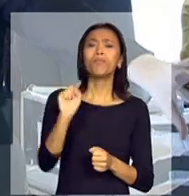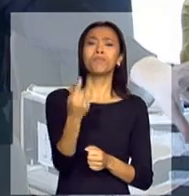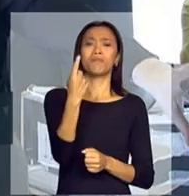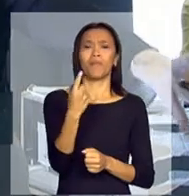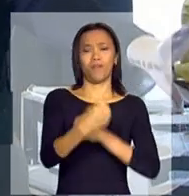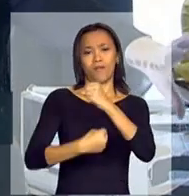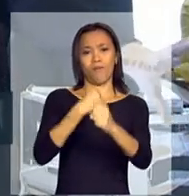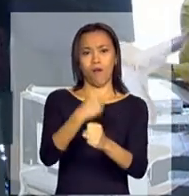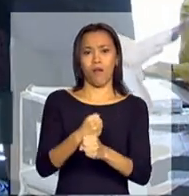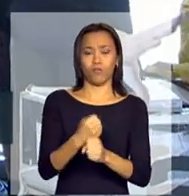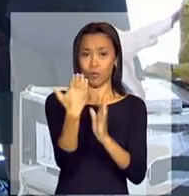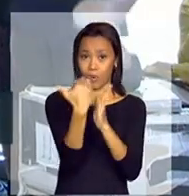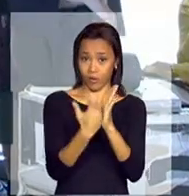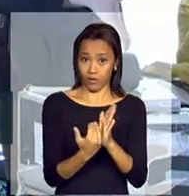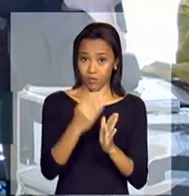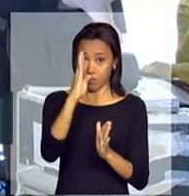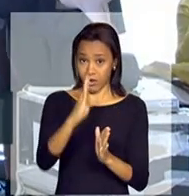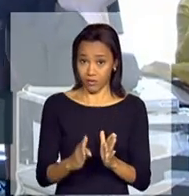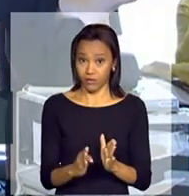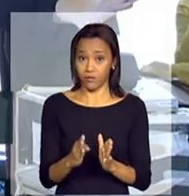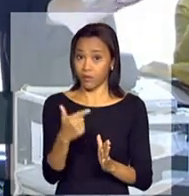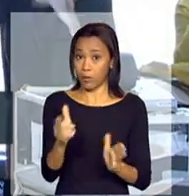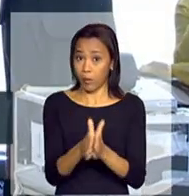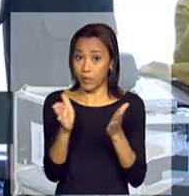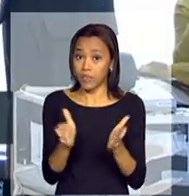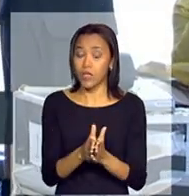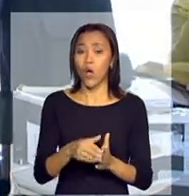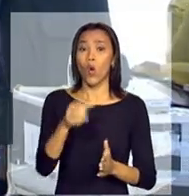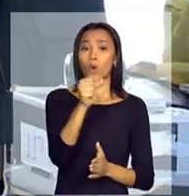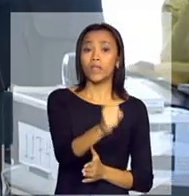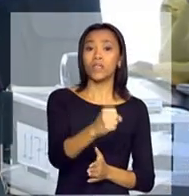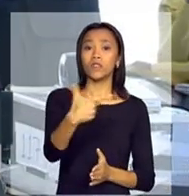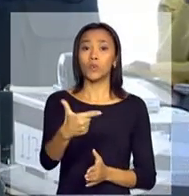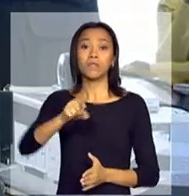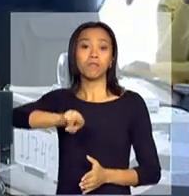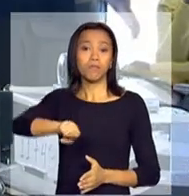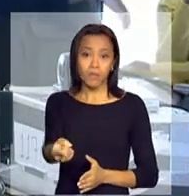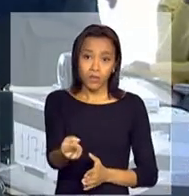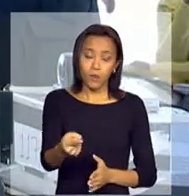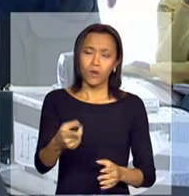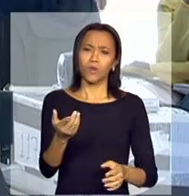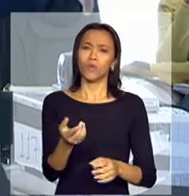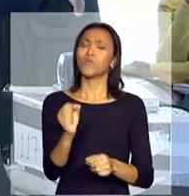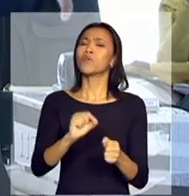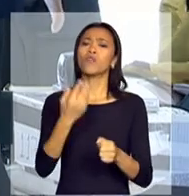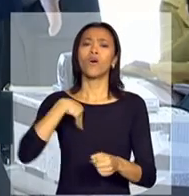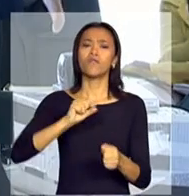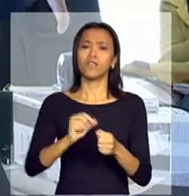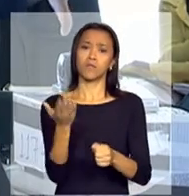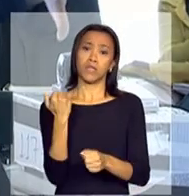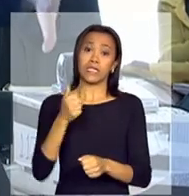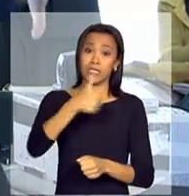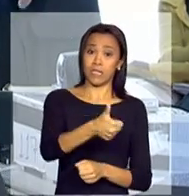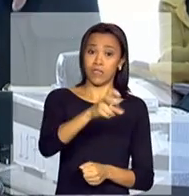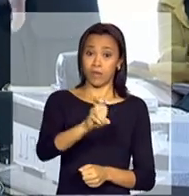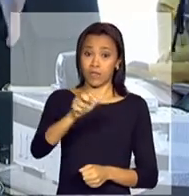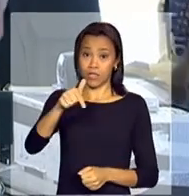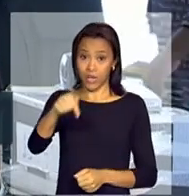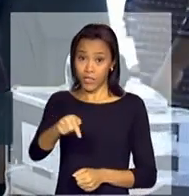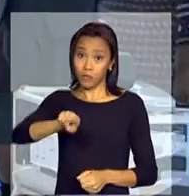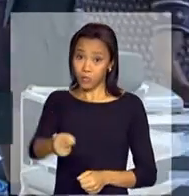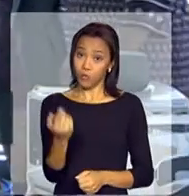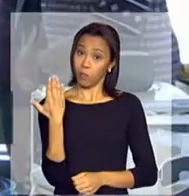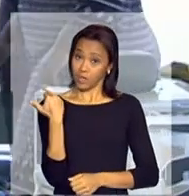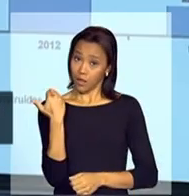Brasil Sem Miséria, em 2011, 82 mil. O que nós fizemos no ano passado, 157 mil. Nós